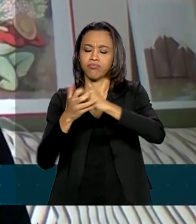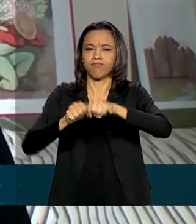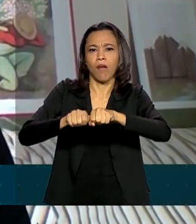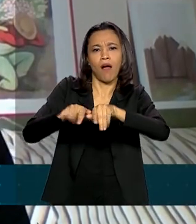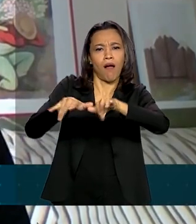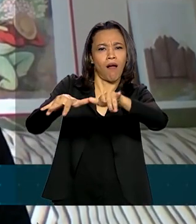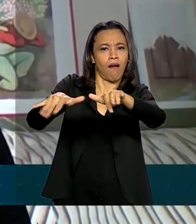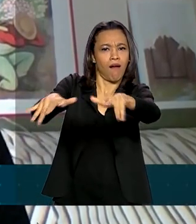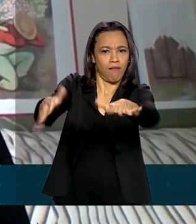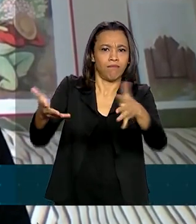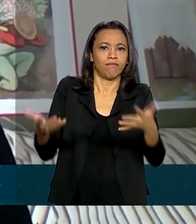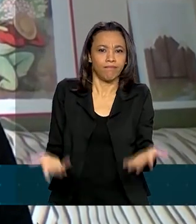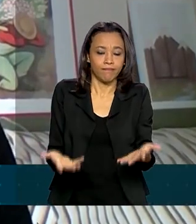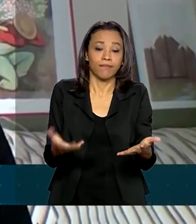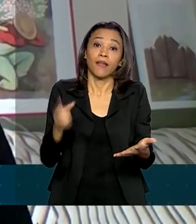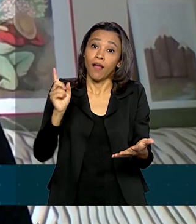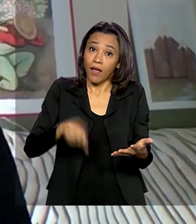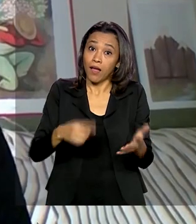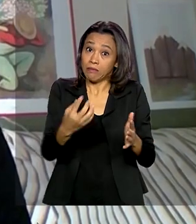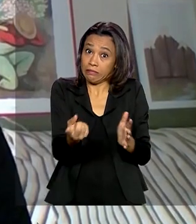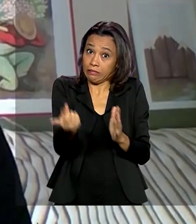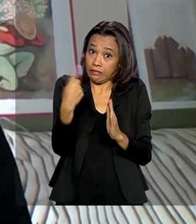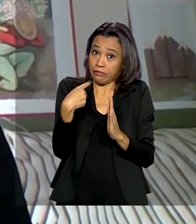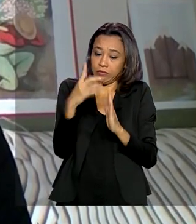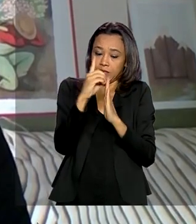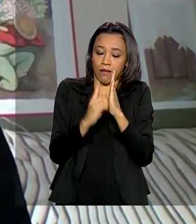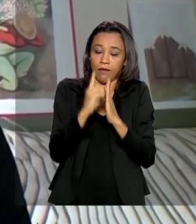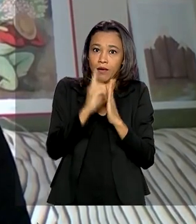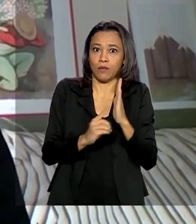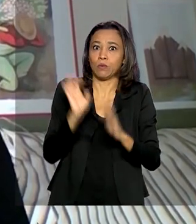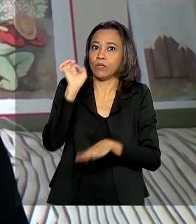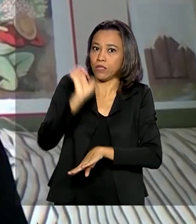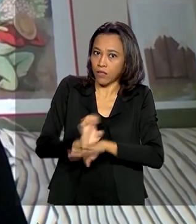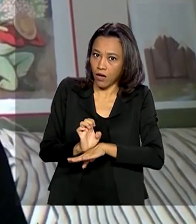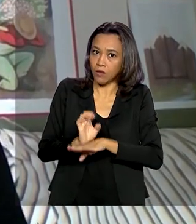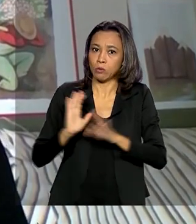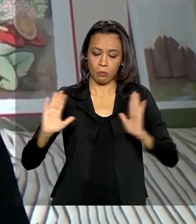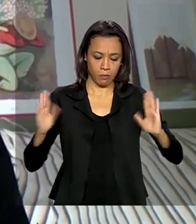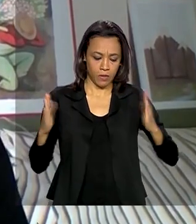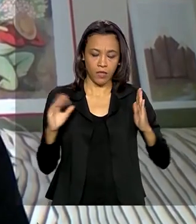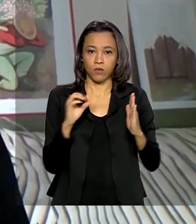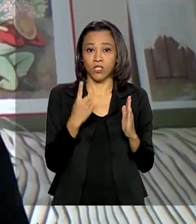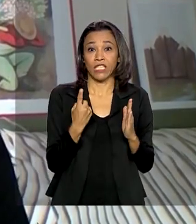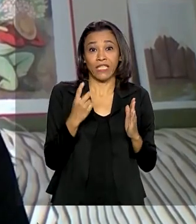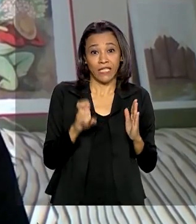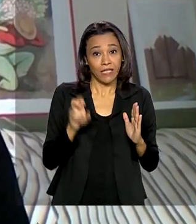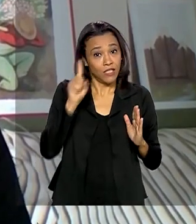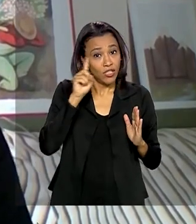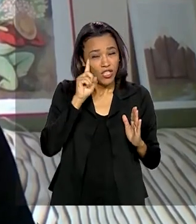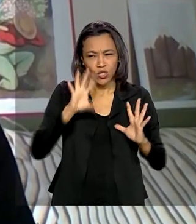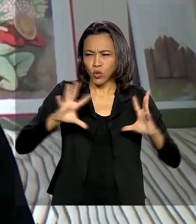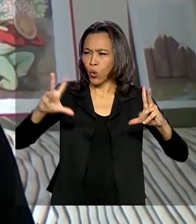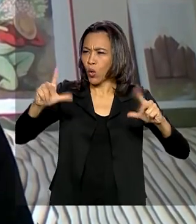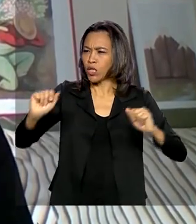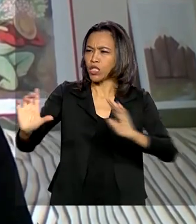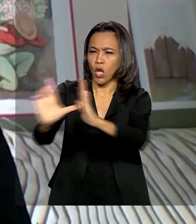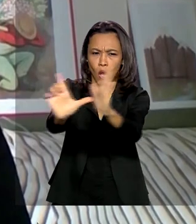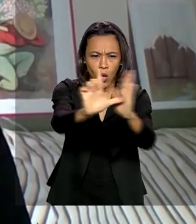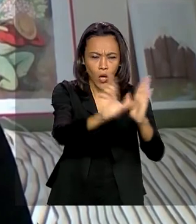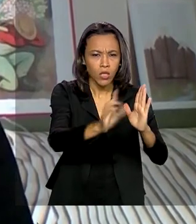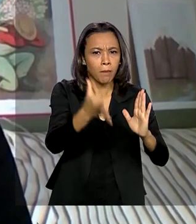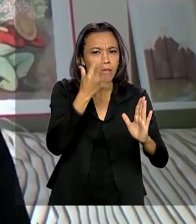coronavírus. Por força do decreto estadual, a partir de hoje, por 15 dias, todo o comércio com atendimento